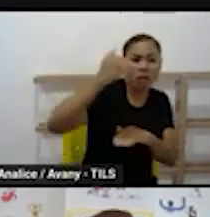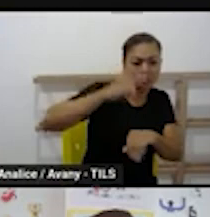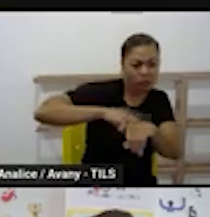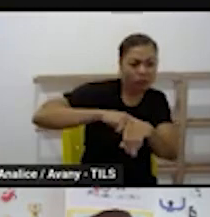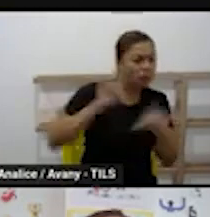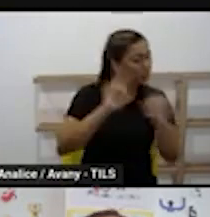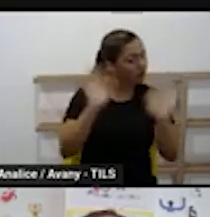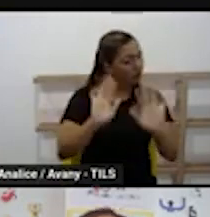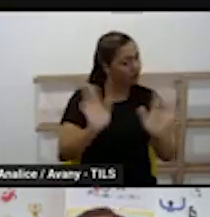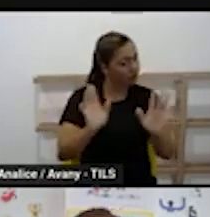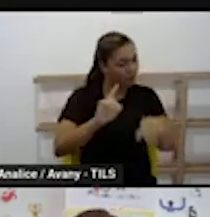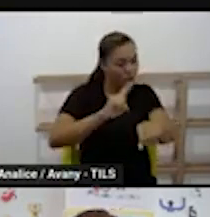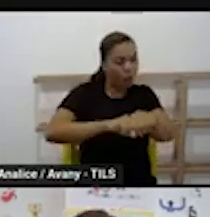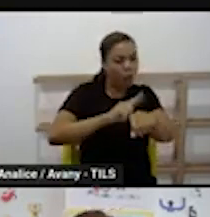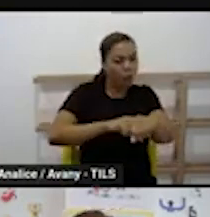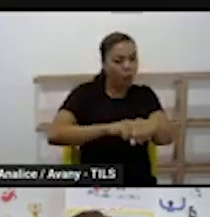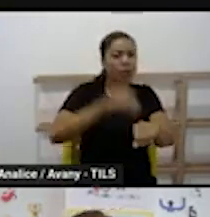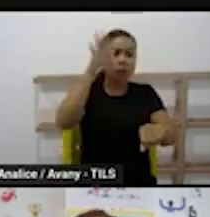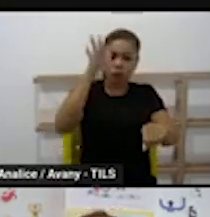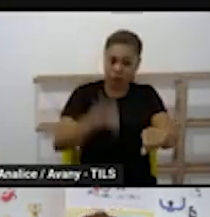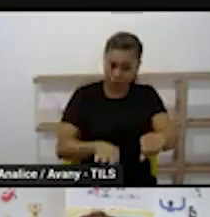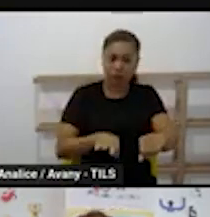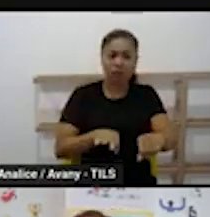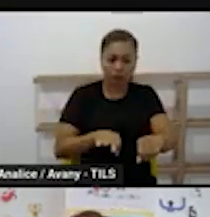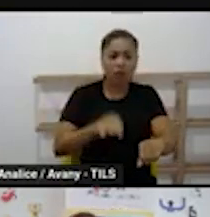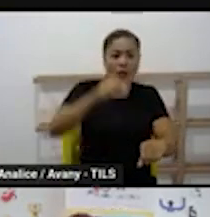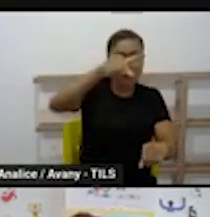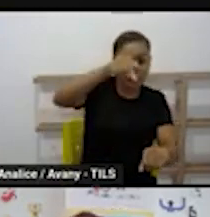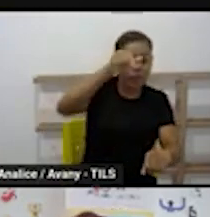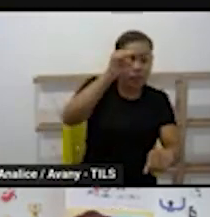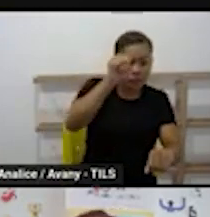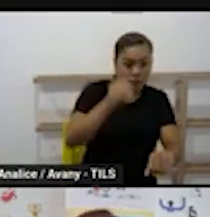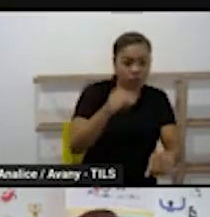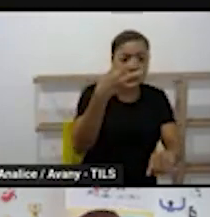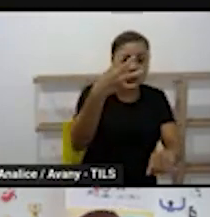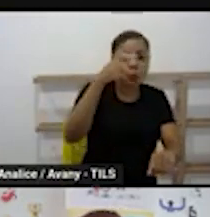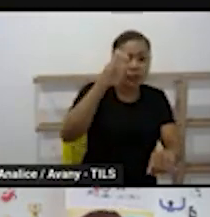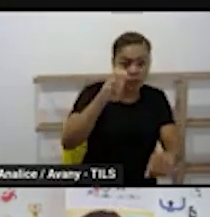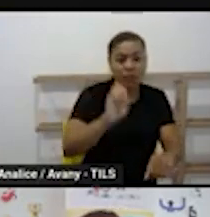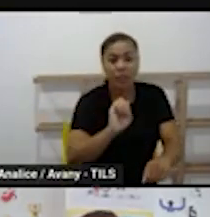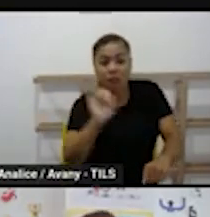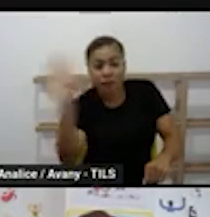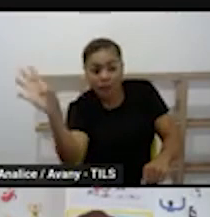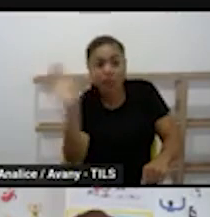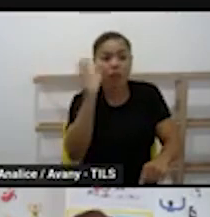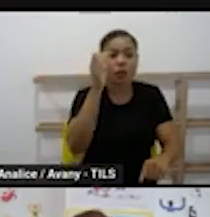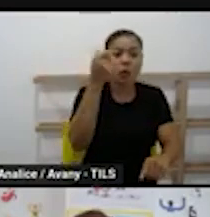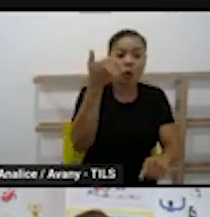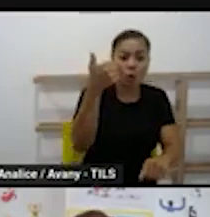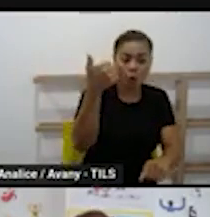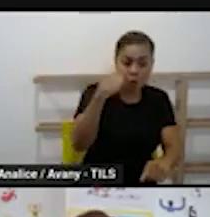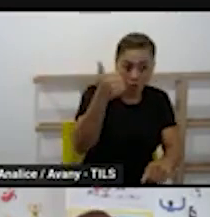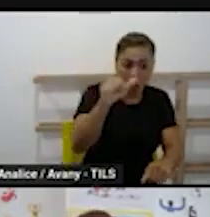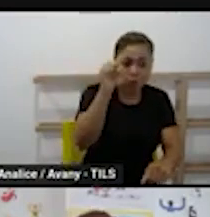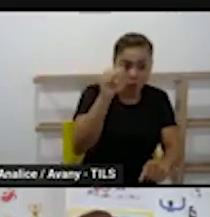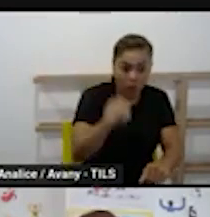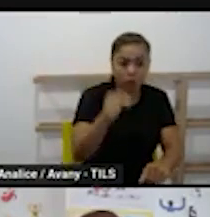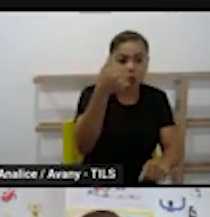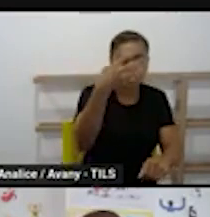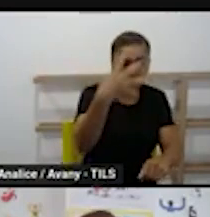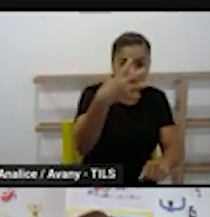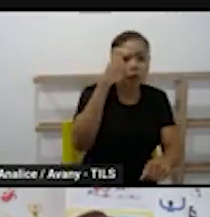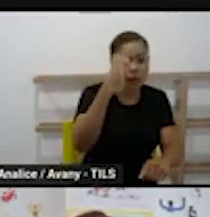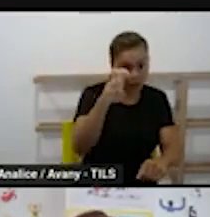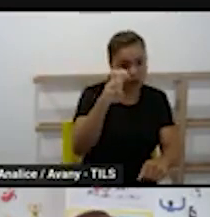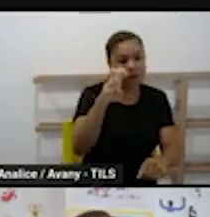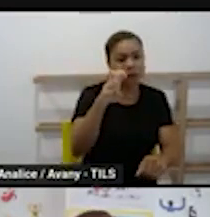continuam entrando sete e quarenta cinco, na parte da manhã, saindo onze e quarenta cinco, e na parte da tarde, elas vão entrar uma